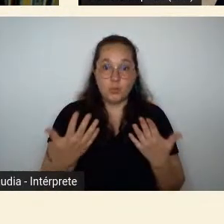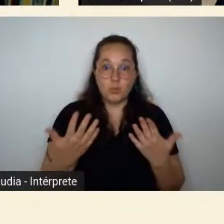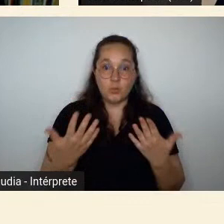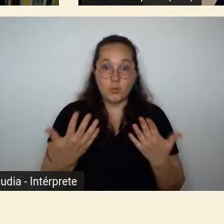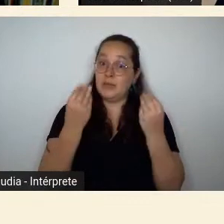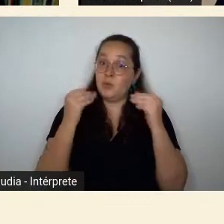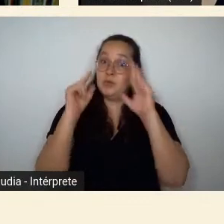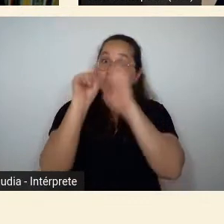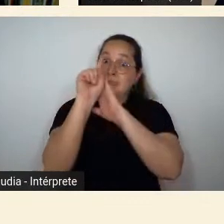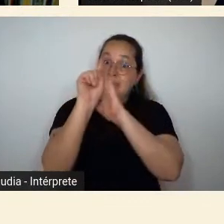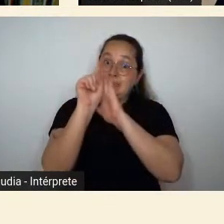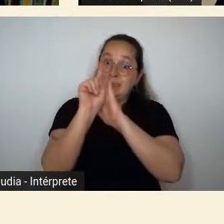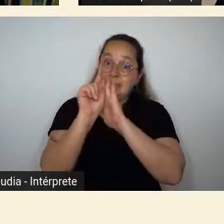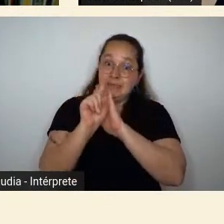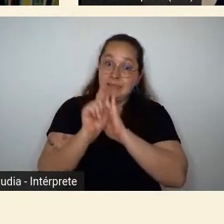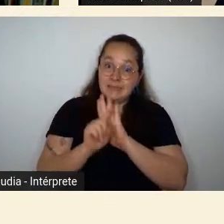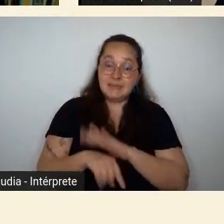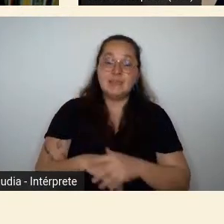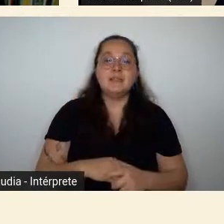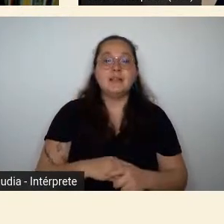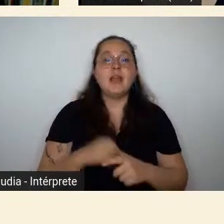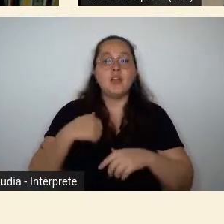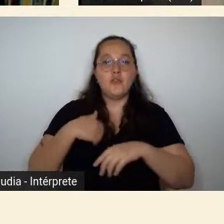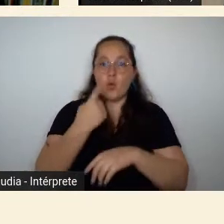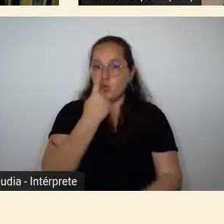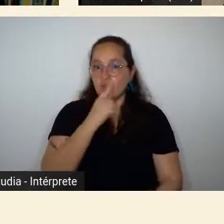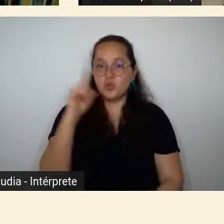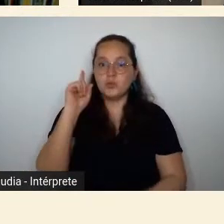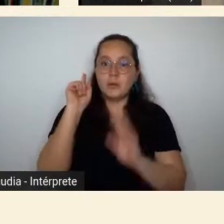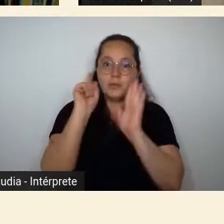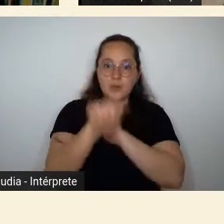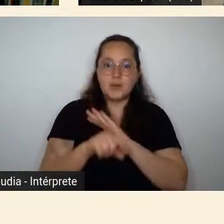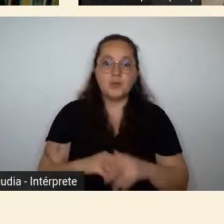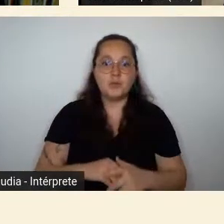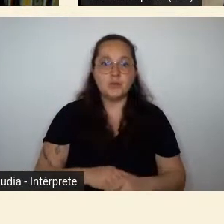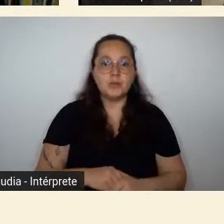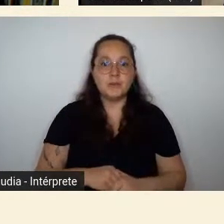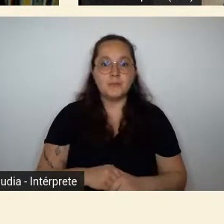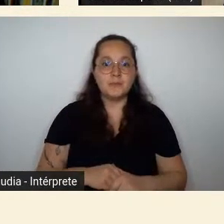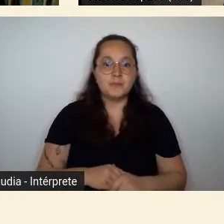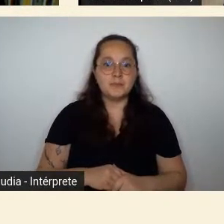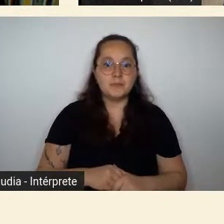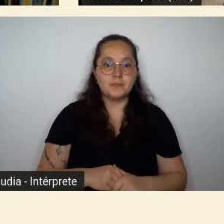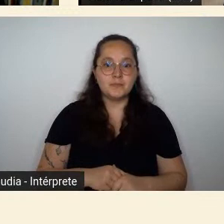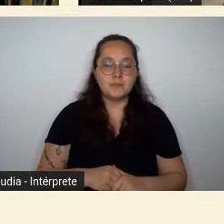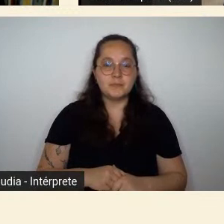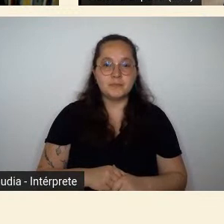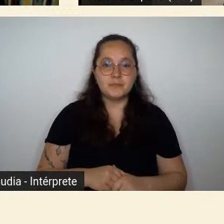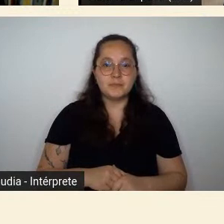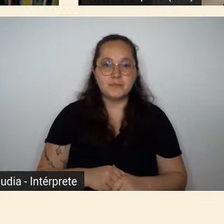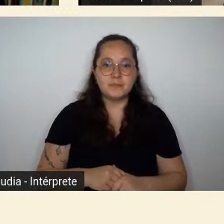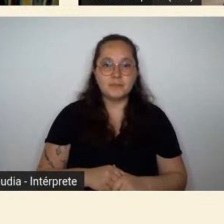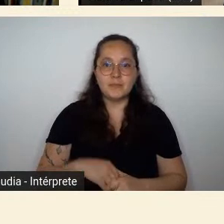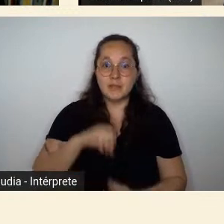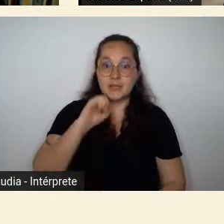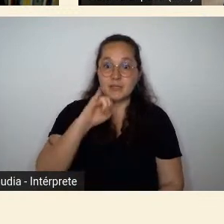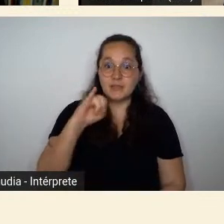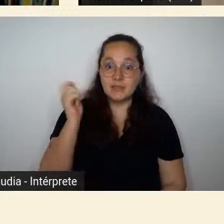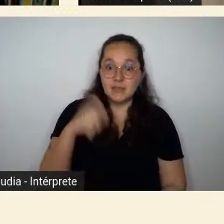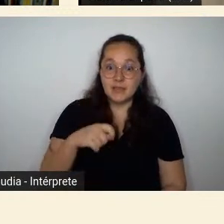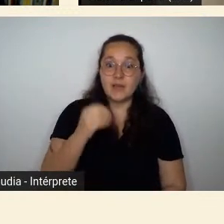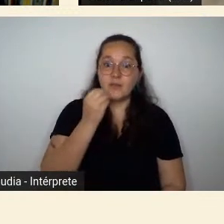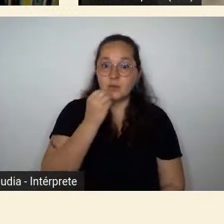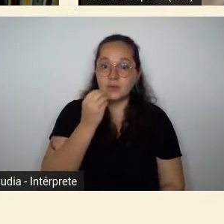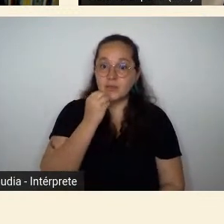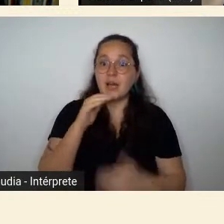coisa aqui eu vou fazer mais uma e se der vou comer um pedacinho do nosso do nosso intervalo mas vamos